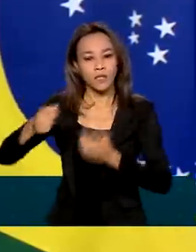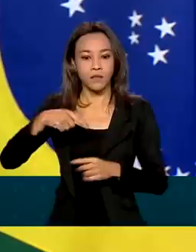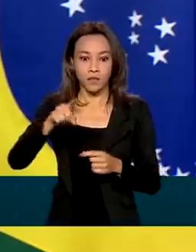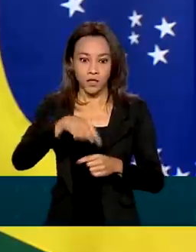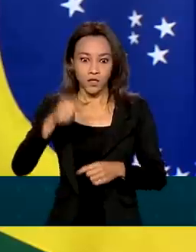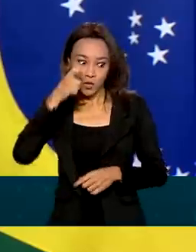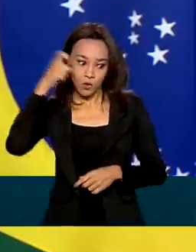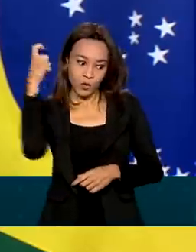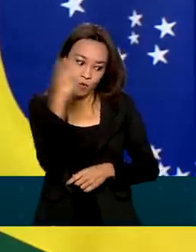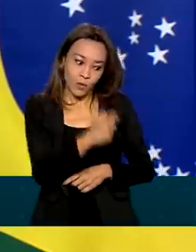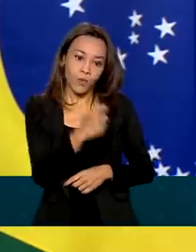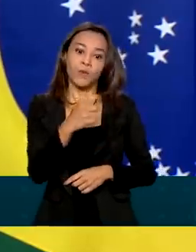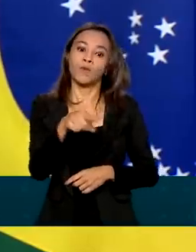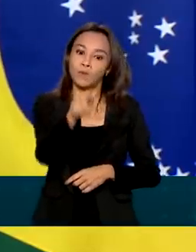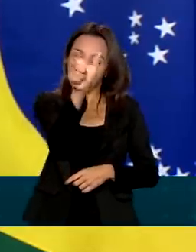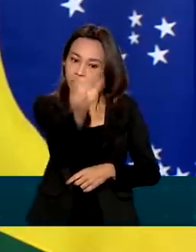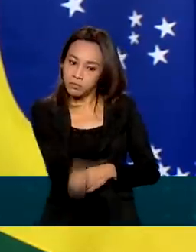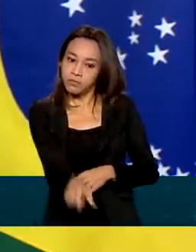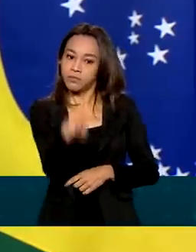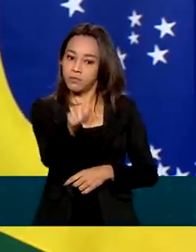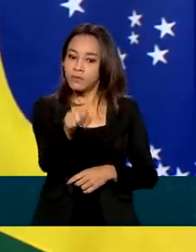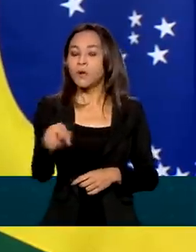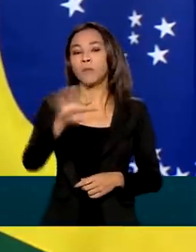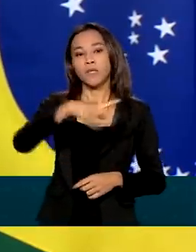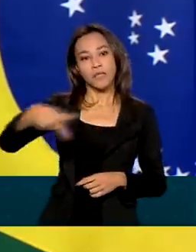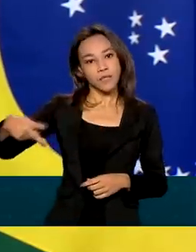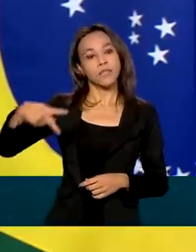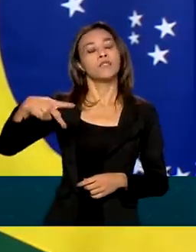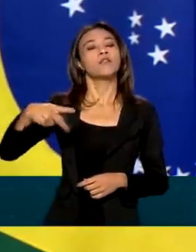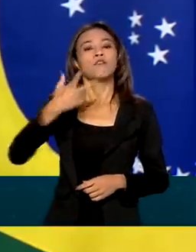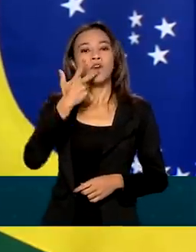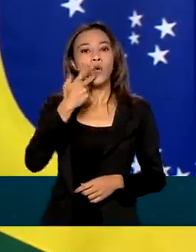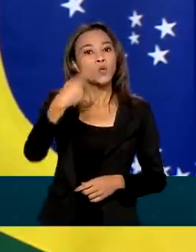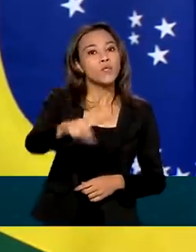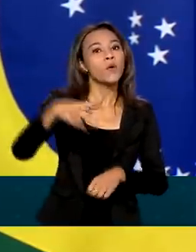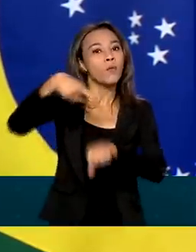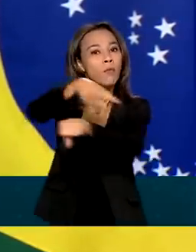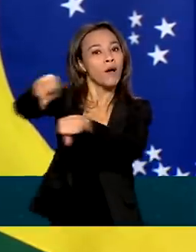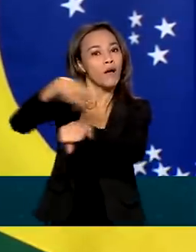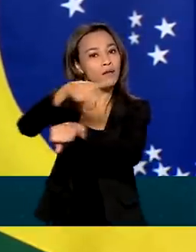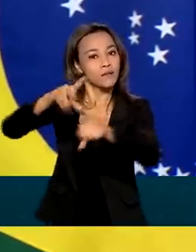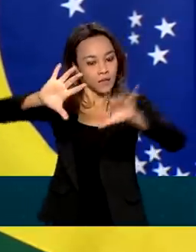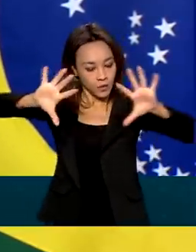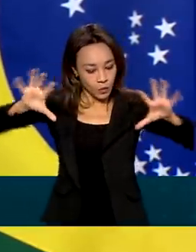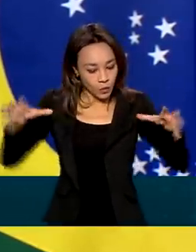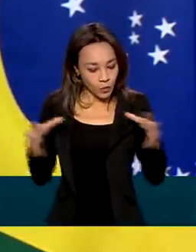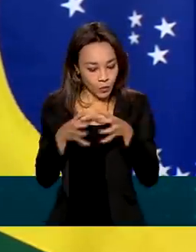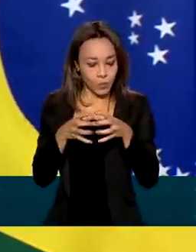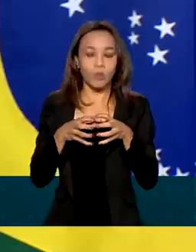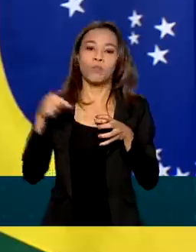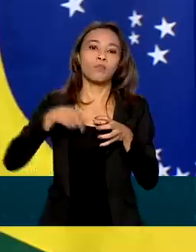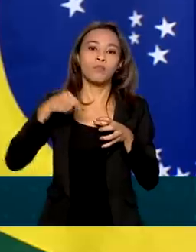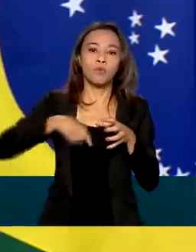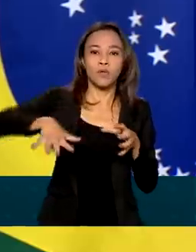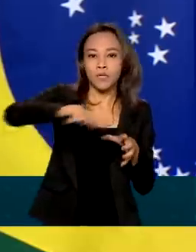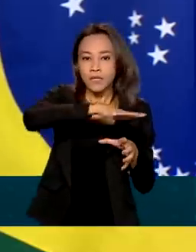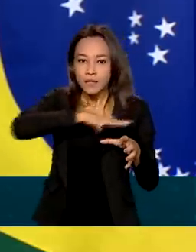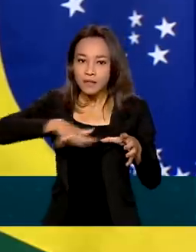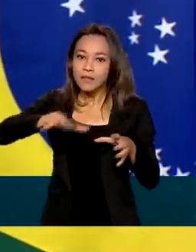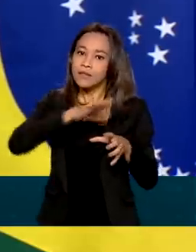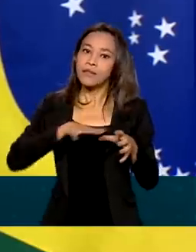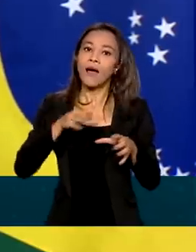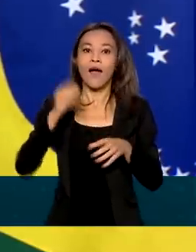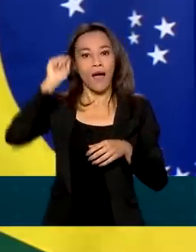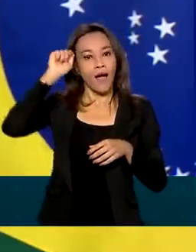privados, o presidente Jorge Carlos Fonseca lembrou que seu país integra a comunidade econômica dos estados da África Ocidental,